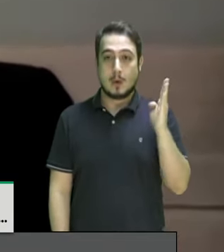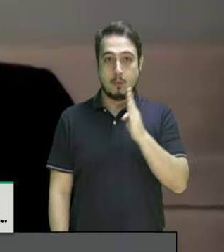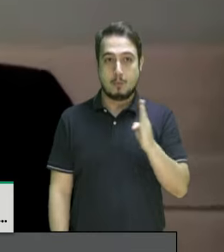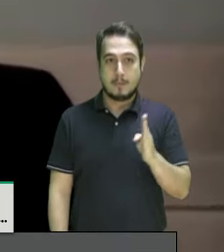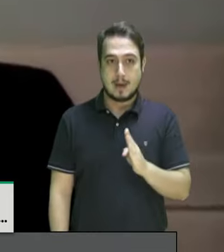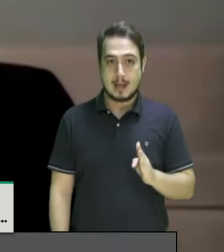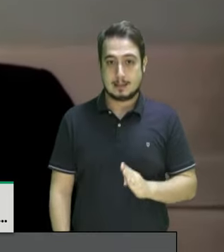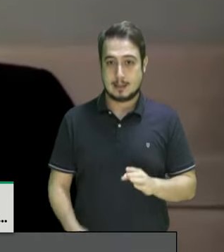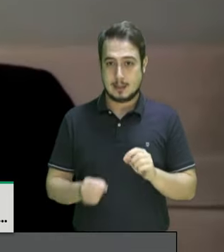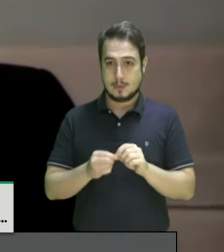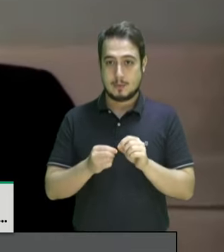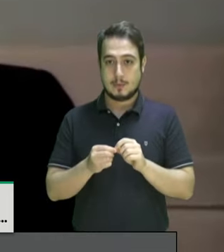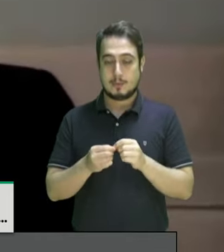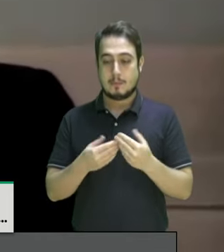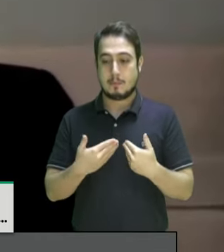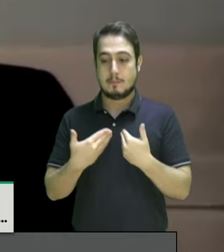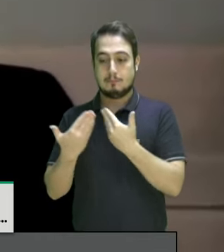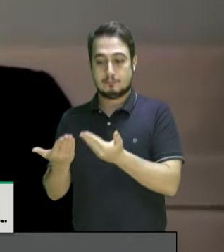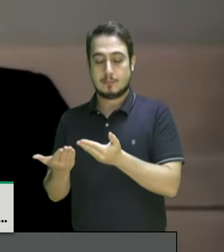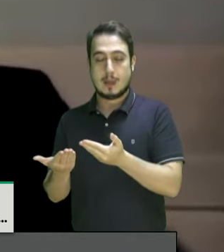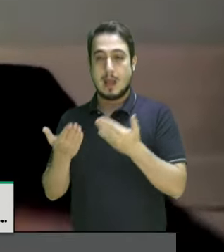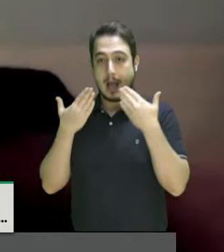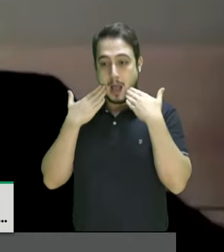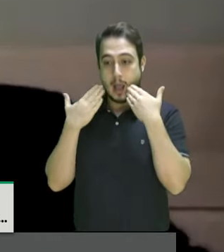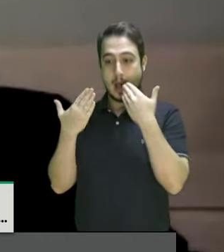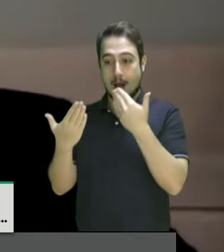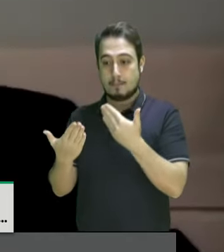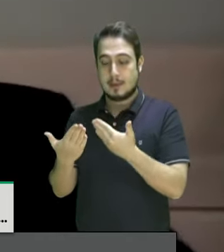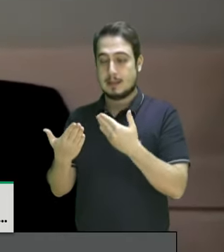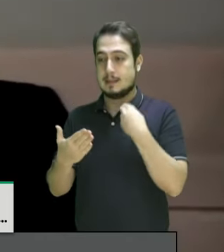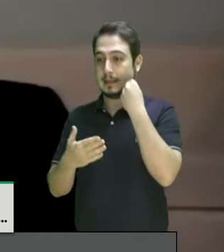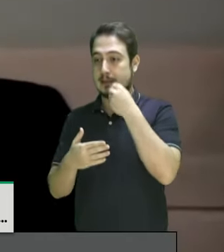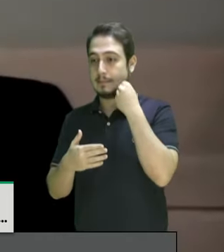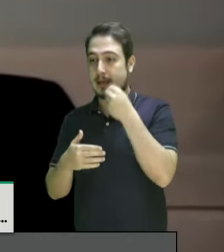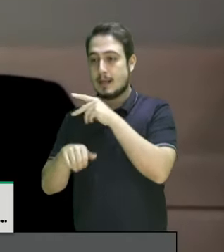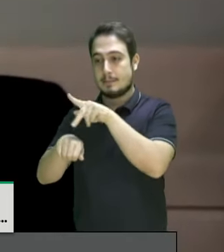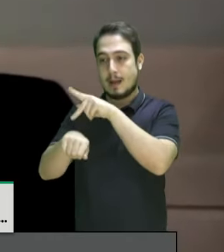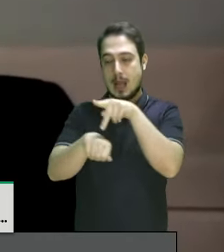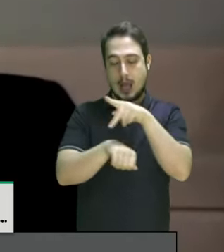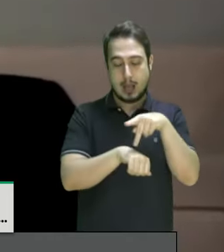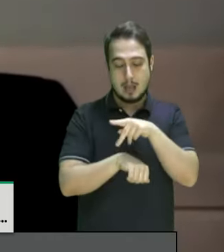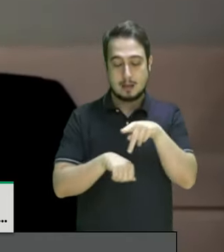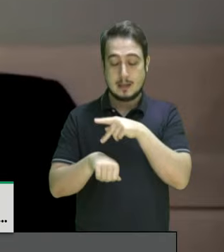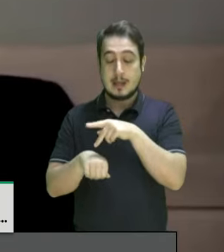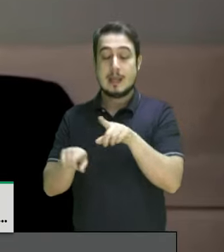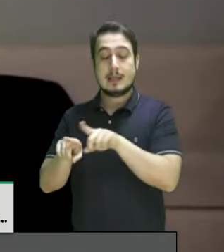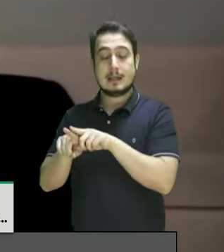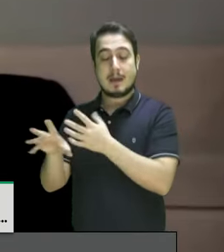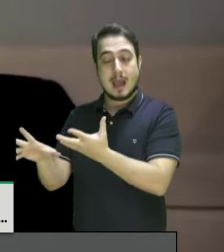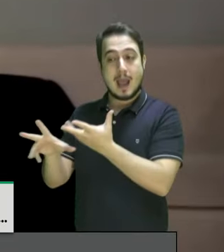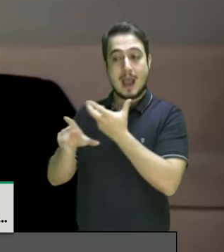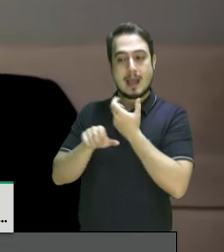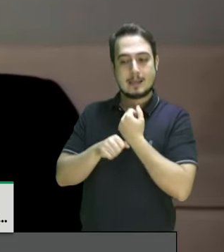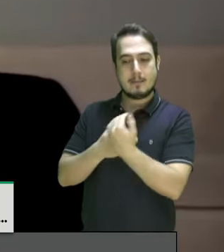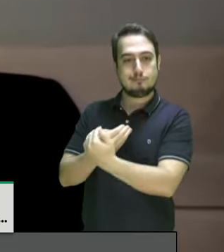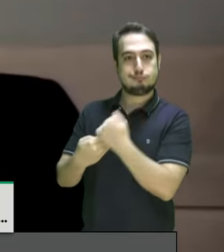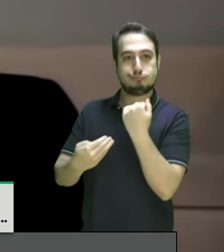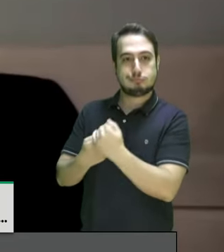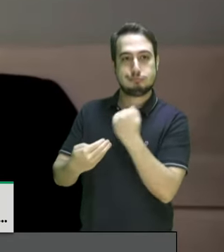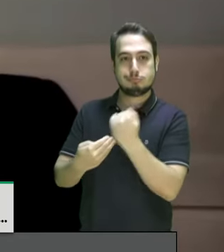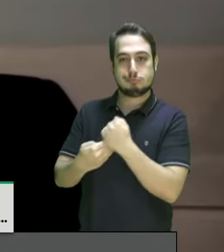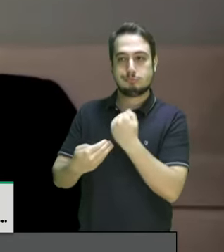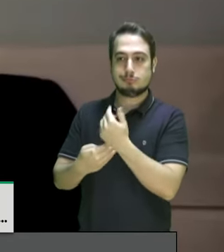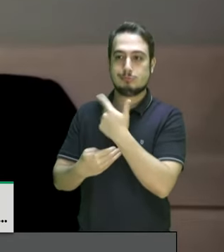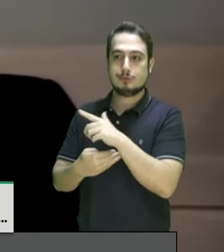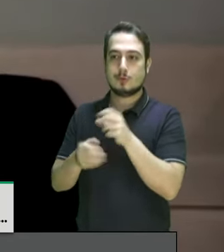presta recomendações, apresenta recomendações para os diferentes países e recebe também recomendações de todos